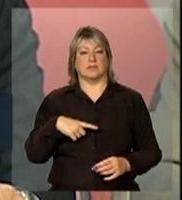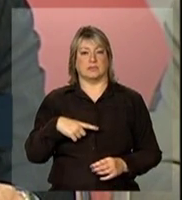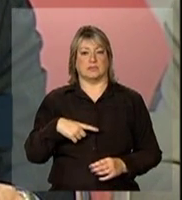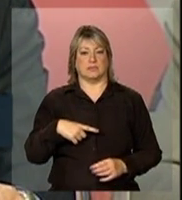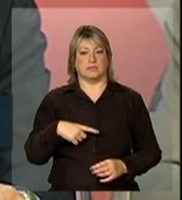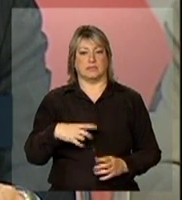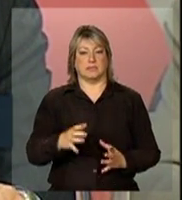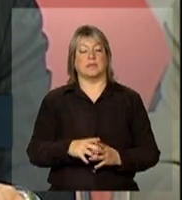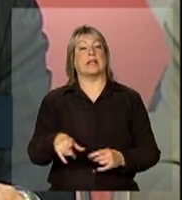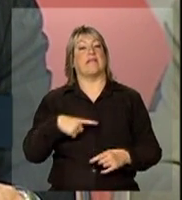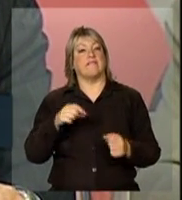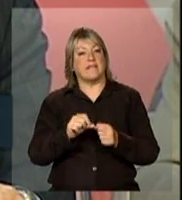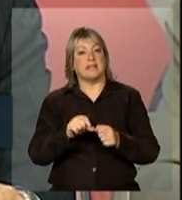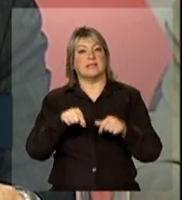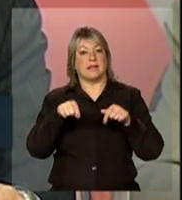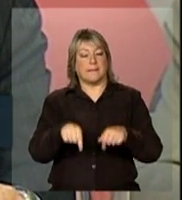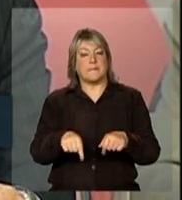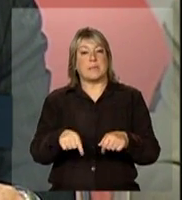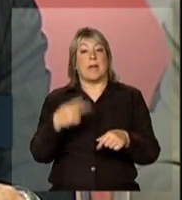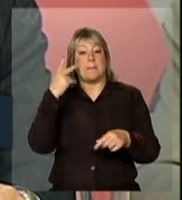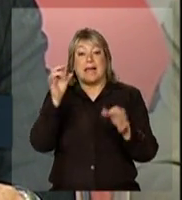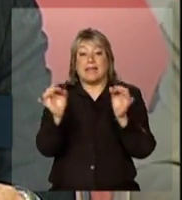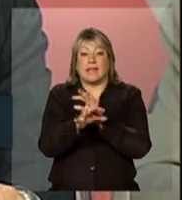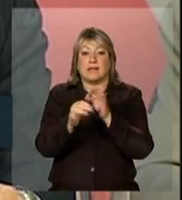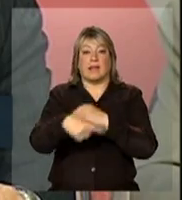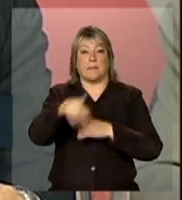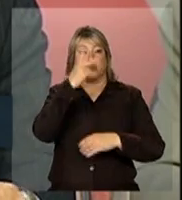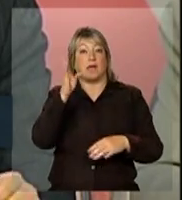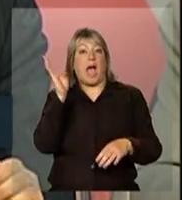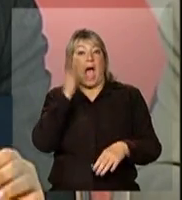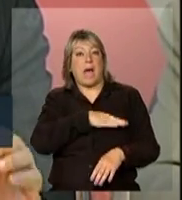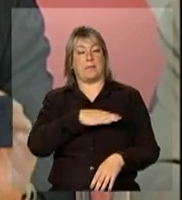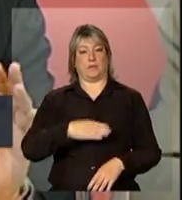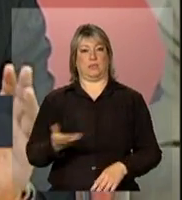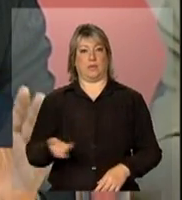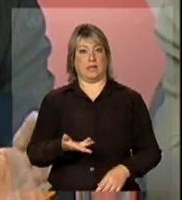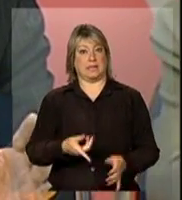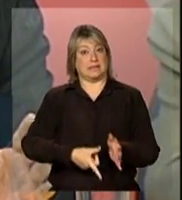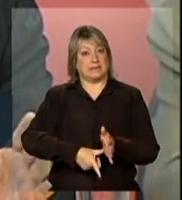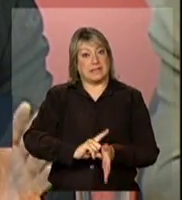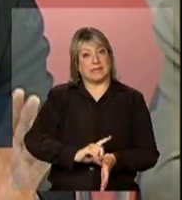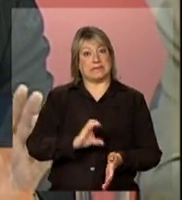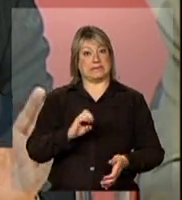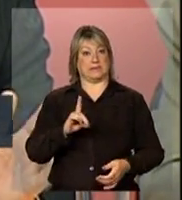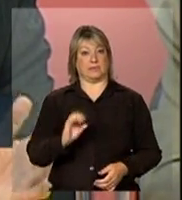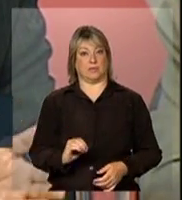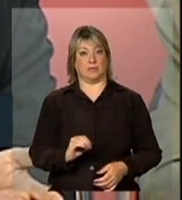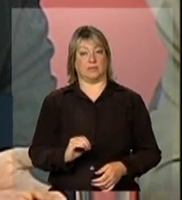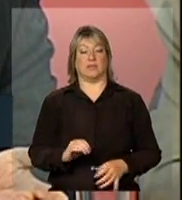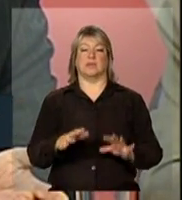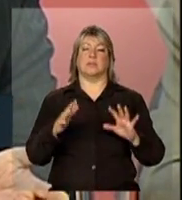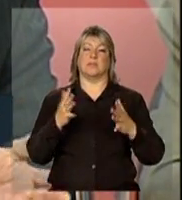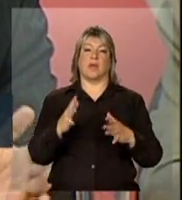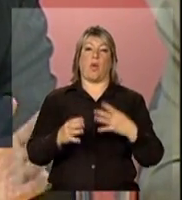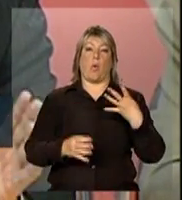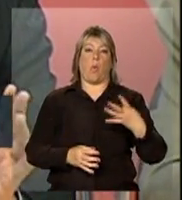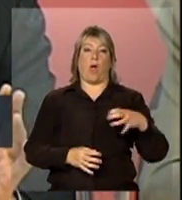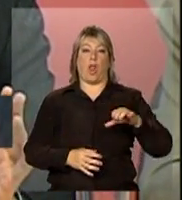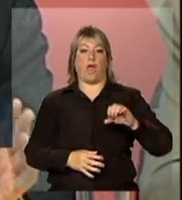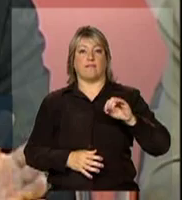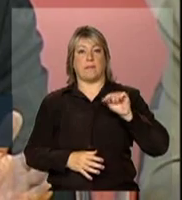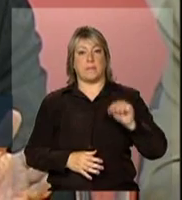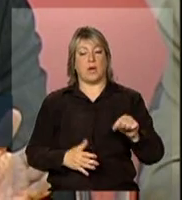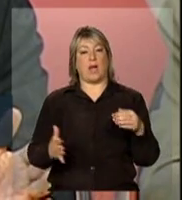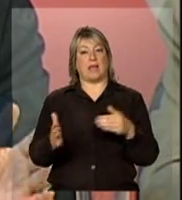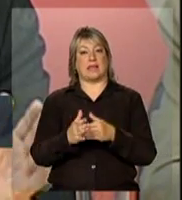isso exatamente para tratar as pessoas mais precocemente. Então, nós estimamos que tem entre 490 mil